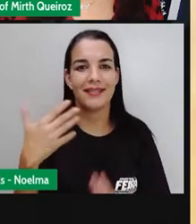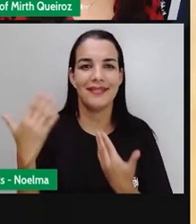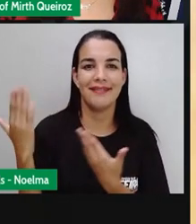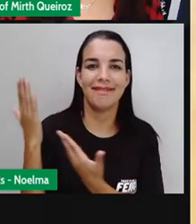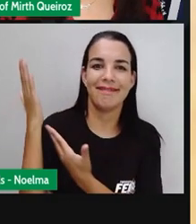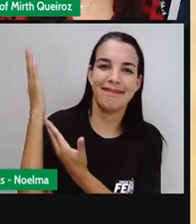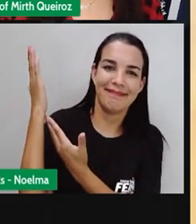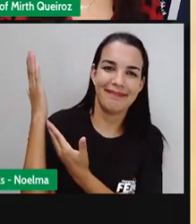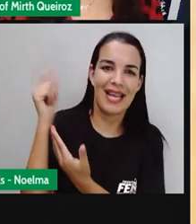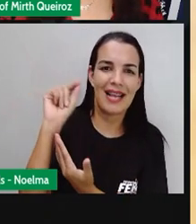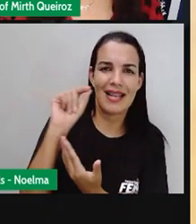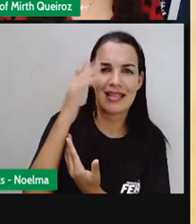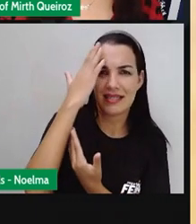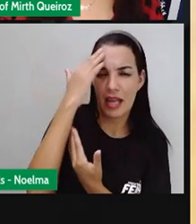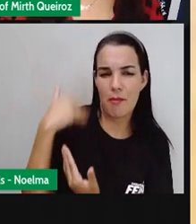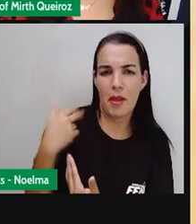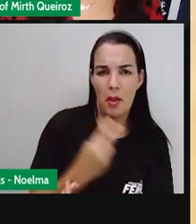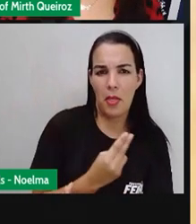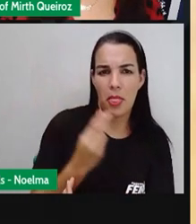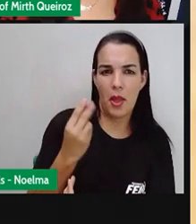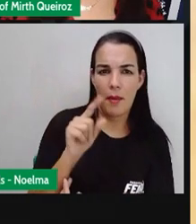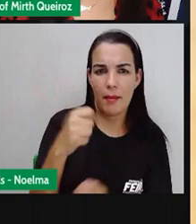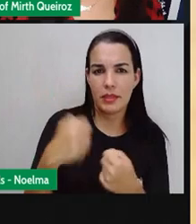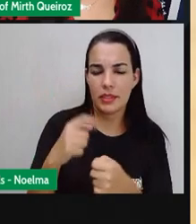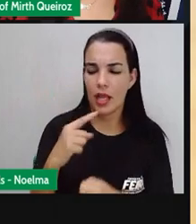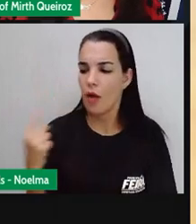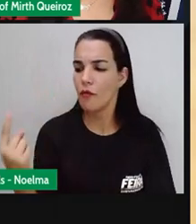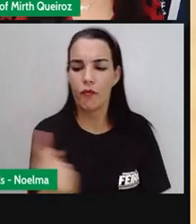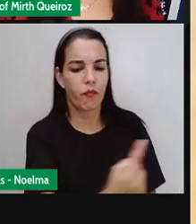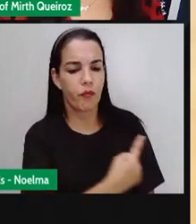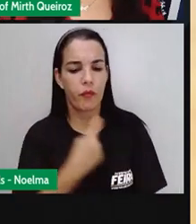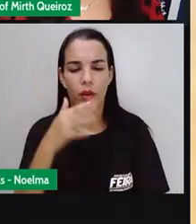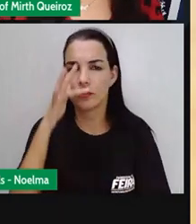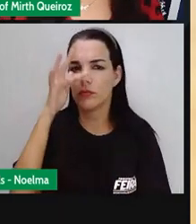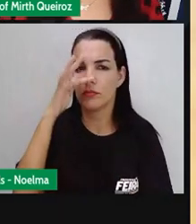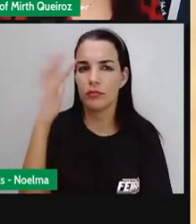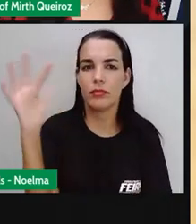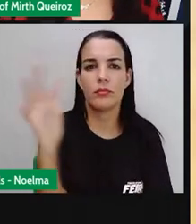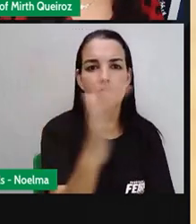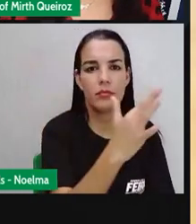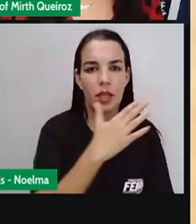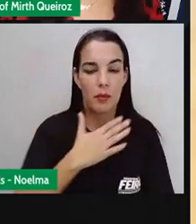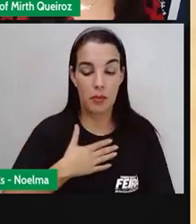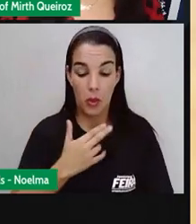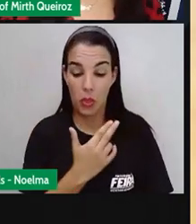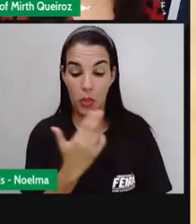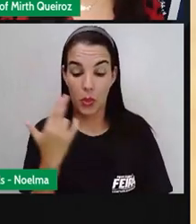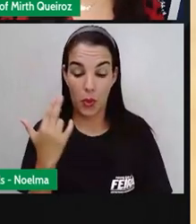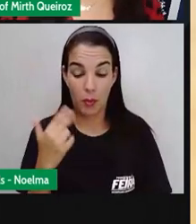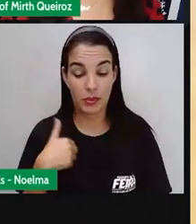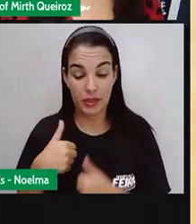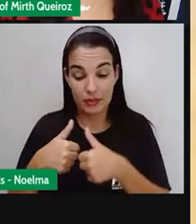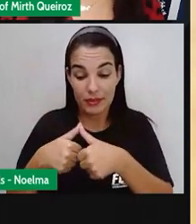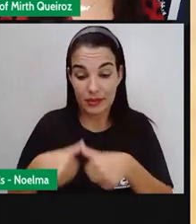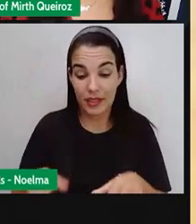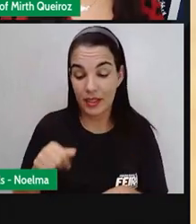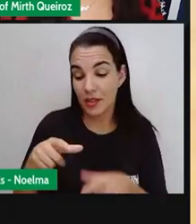Quem quiser saber meu nome, dê uma volta no jardim, que o meu nome está escrito numa folha de jasmin.